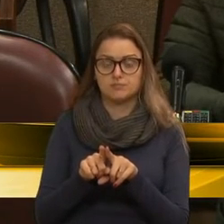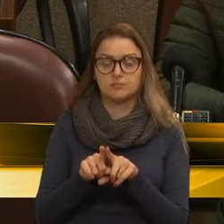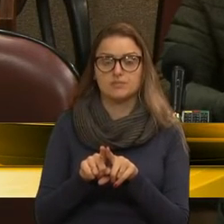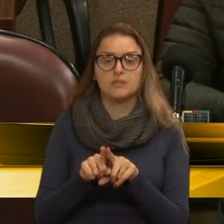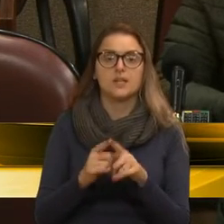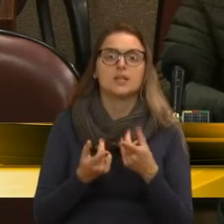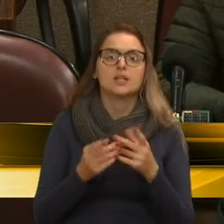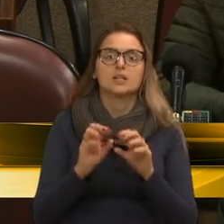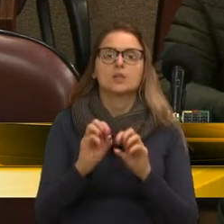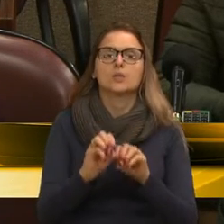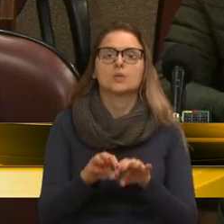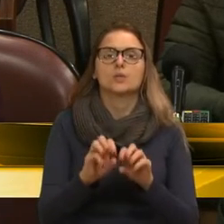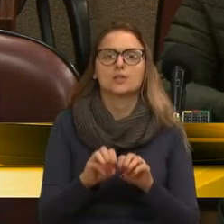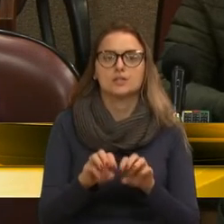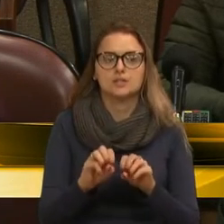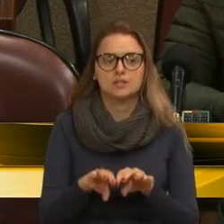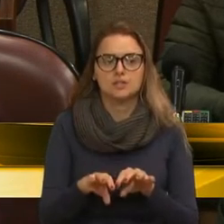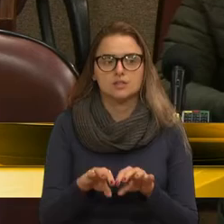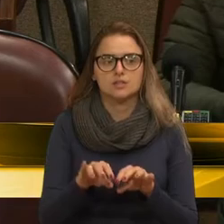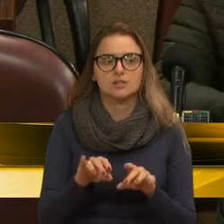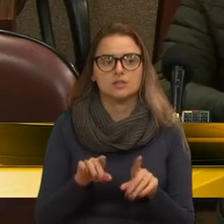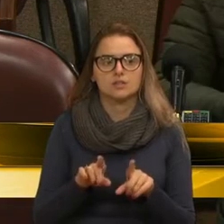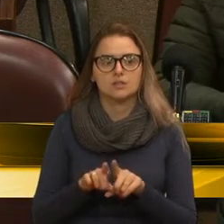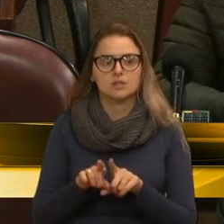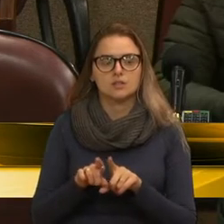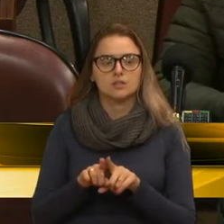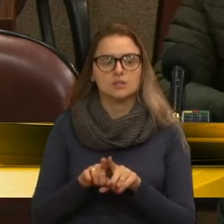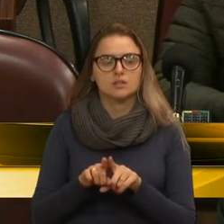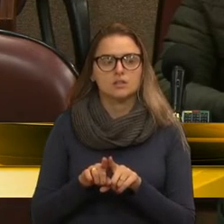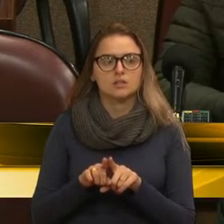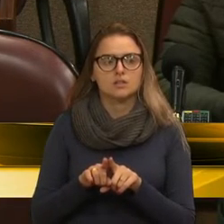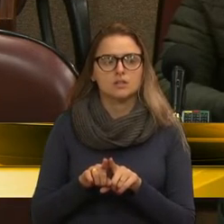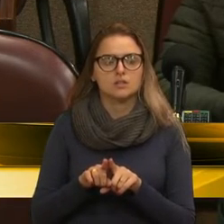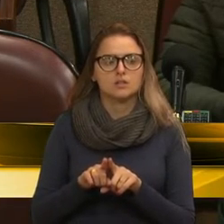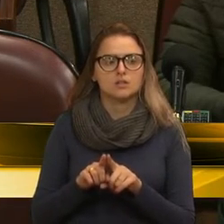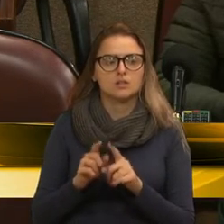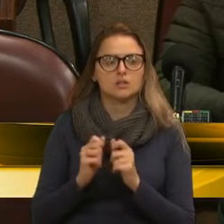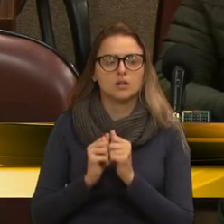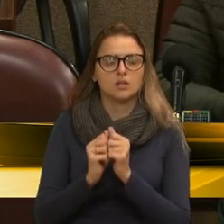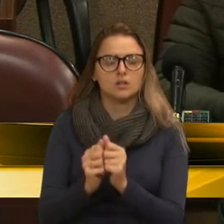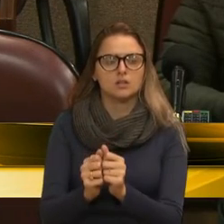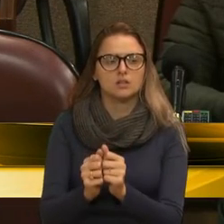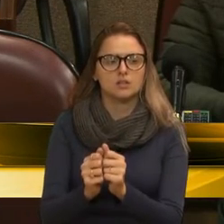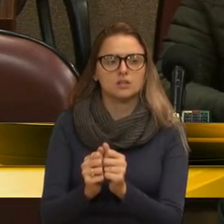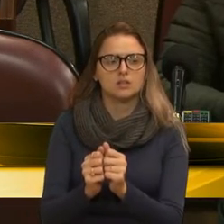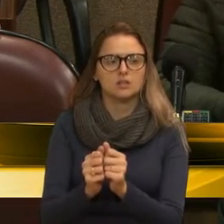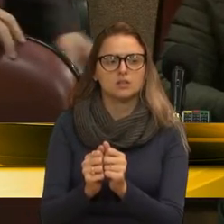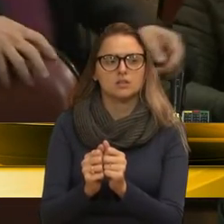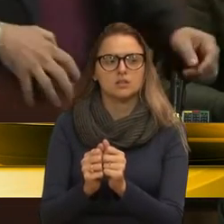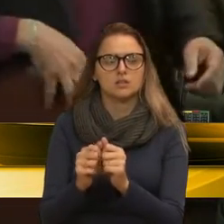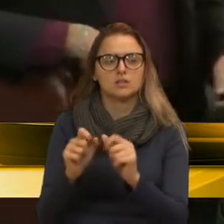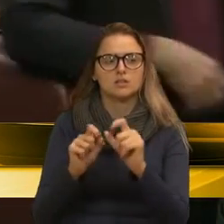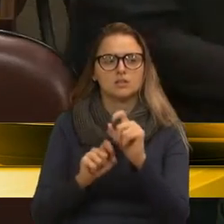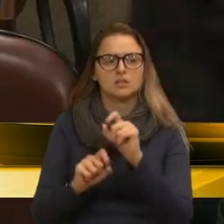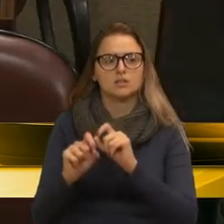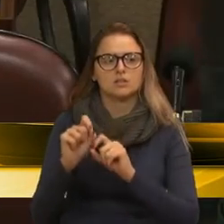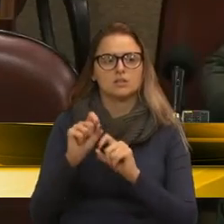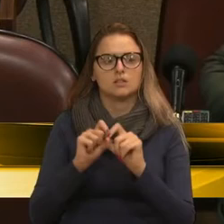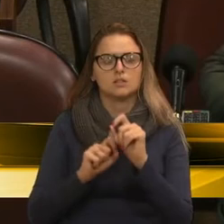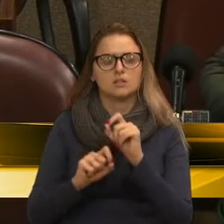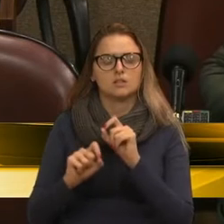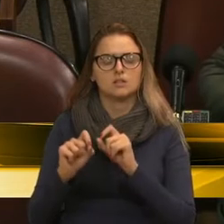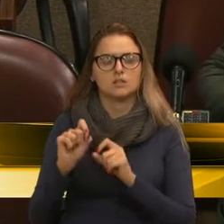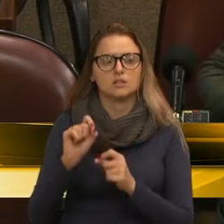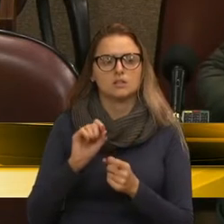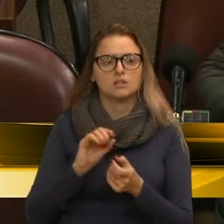da educação, quando assumimos em 2017, assumimos com déficit de 8